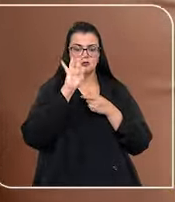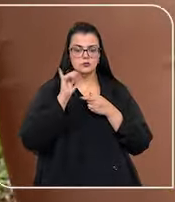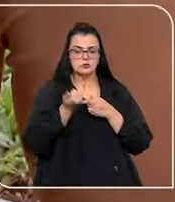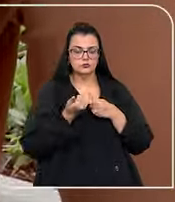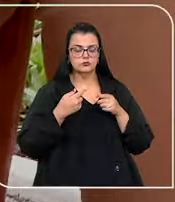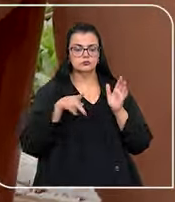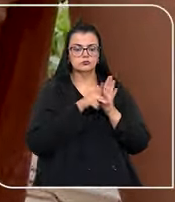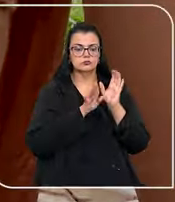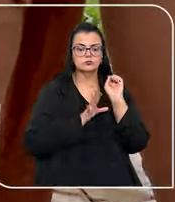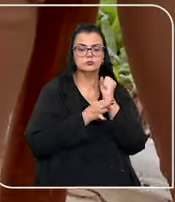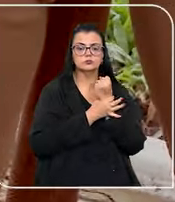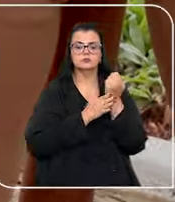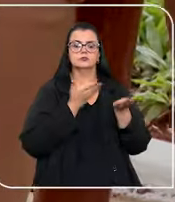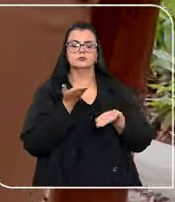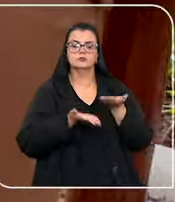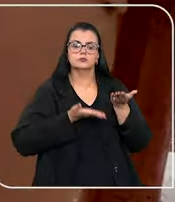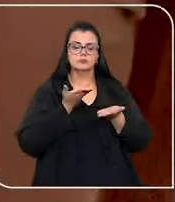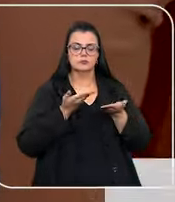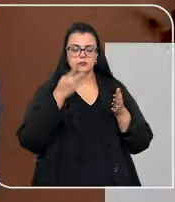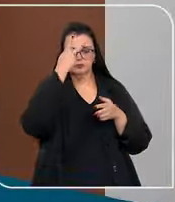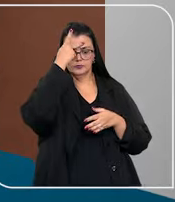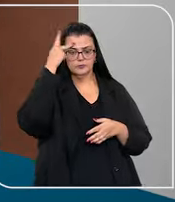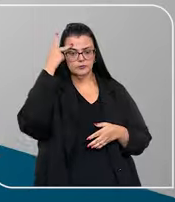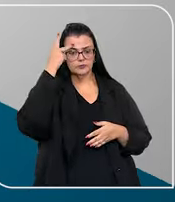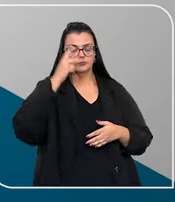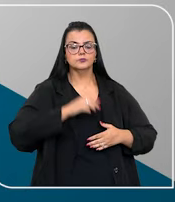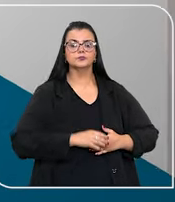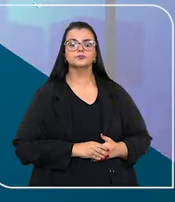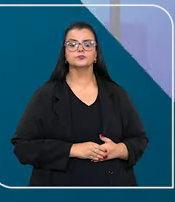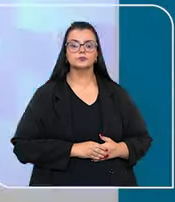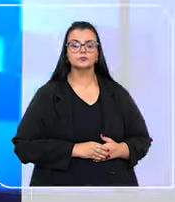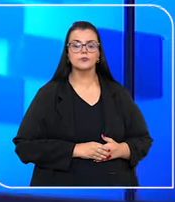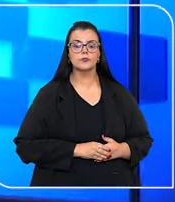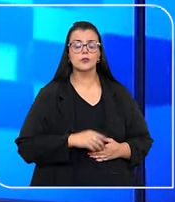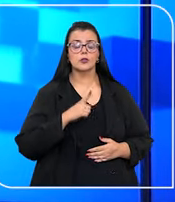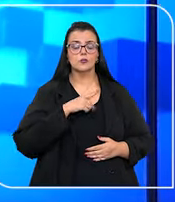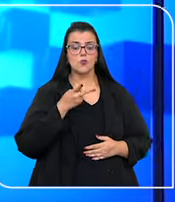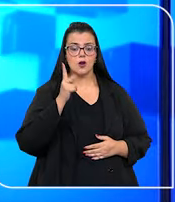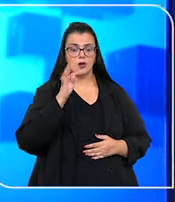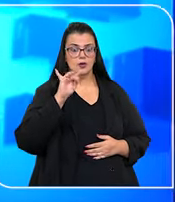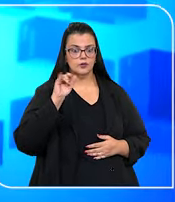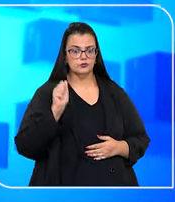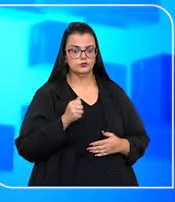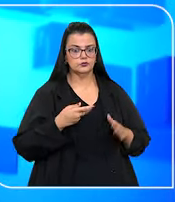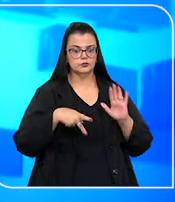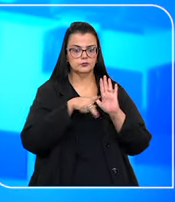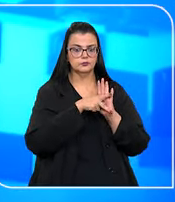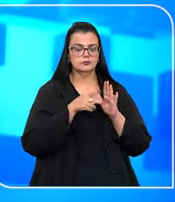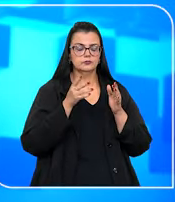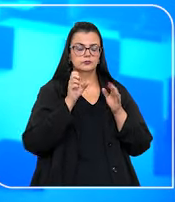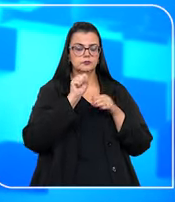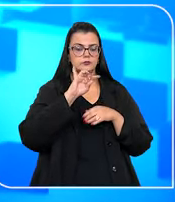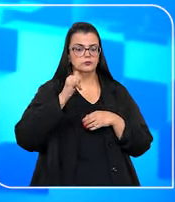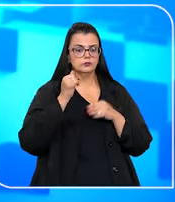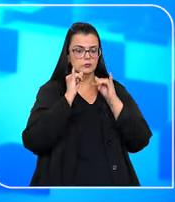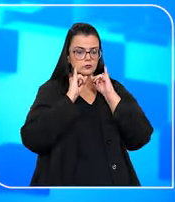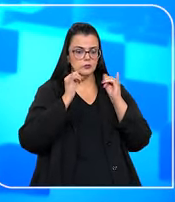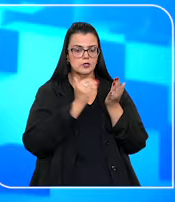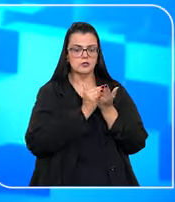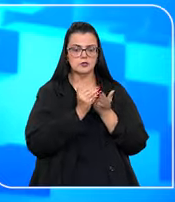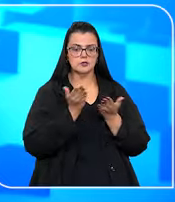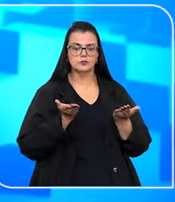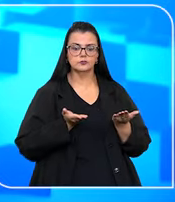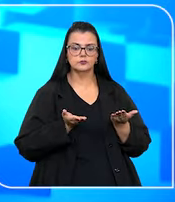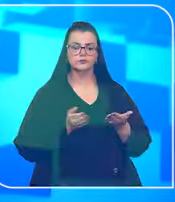STJ na garantia de tratamento aos pacientes. Eu sou Kátia Gomes e o STJ Notícias começa